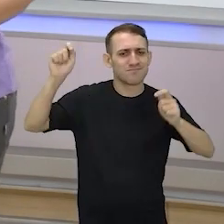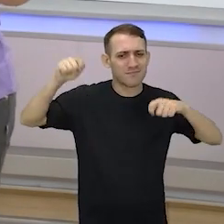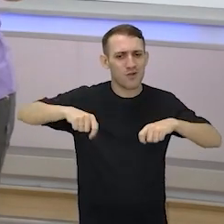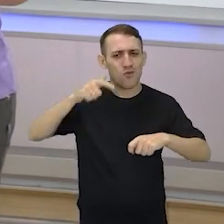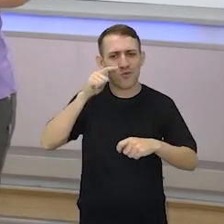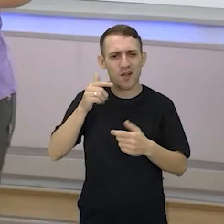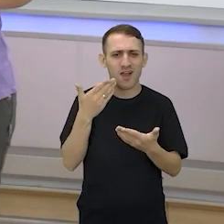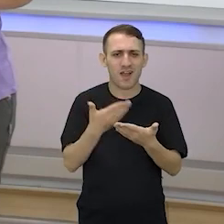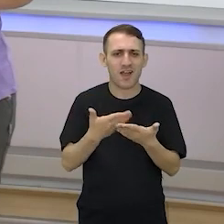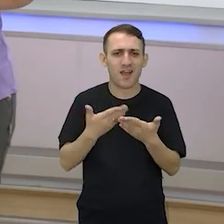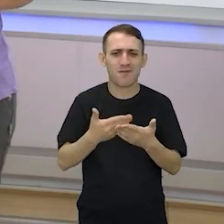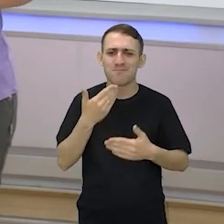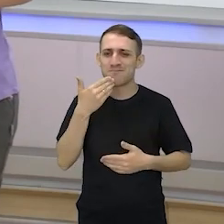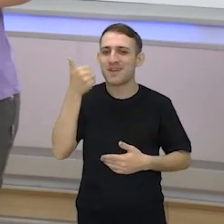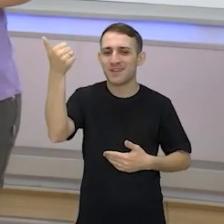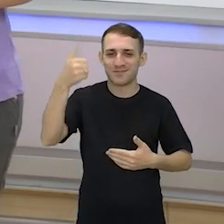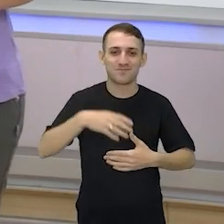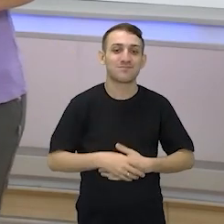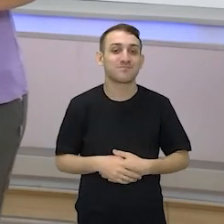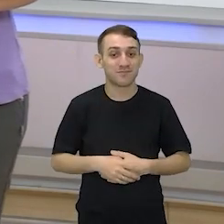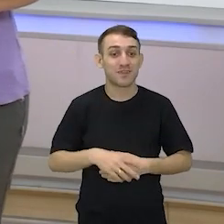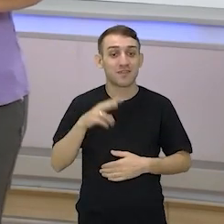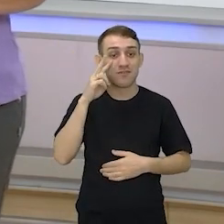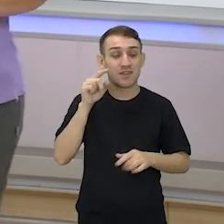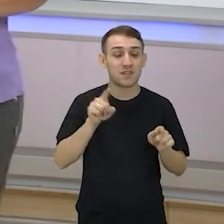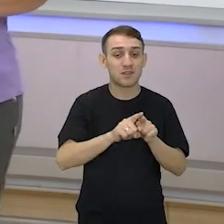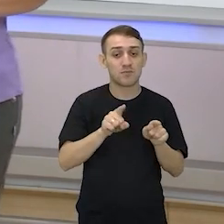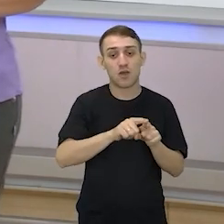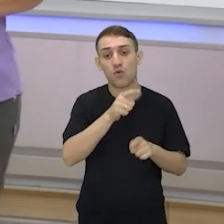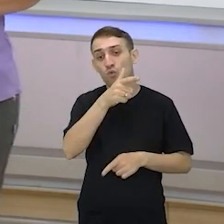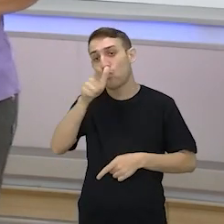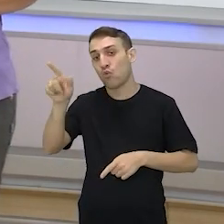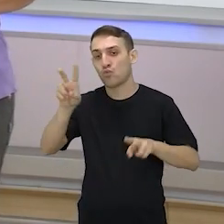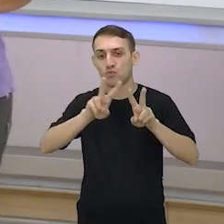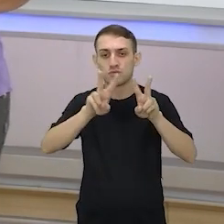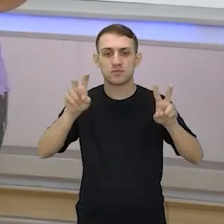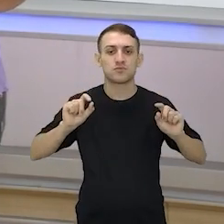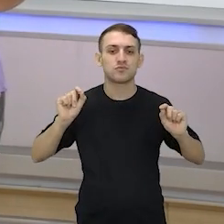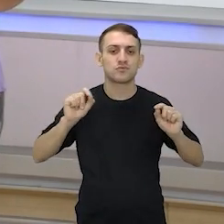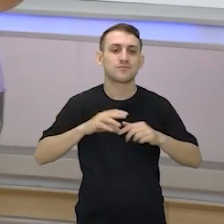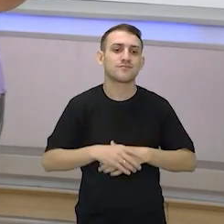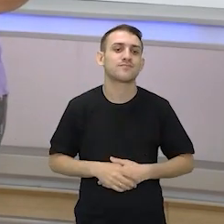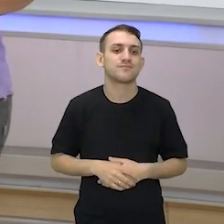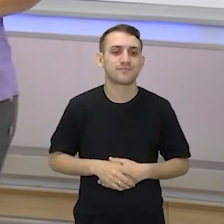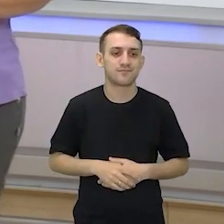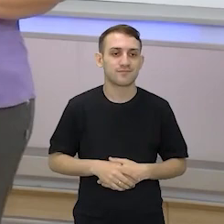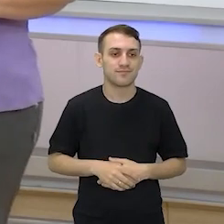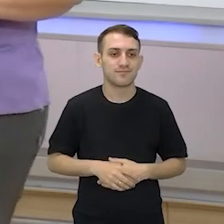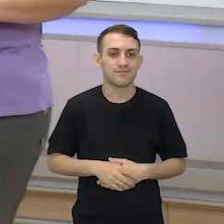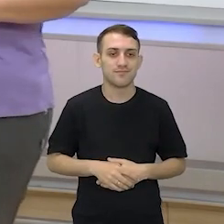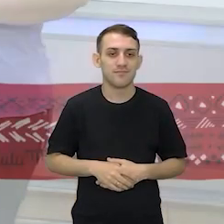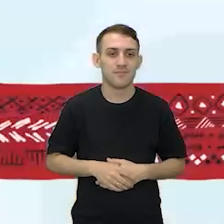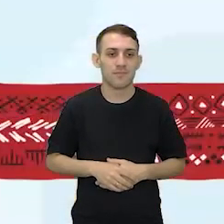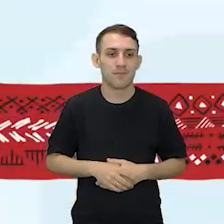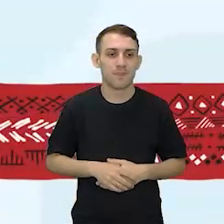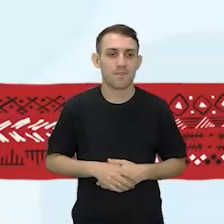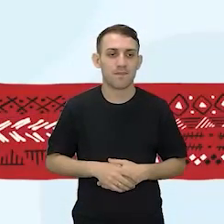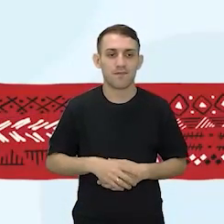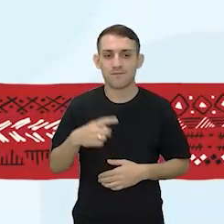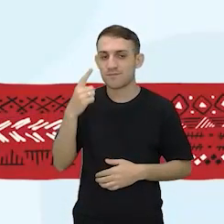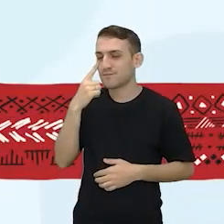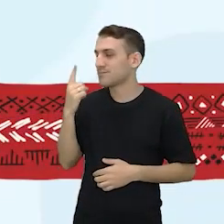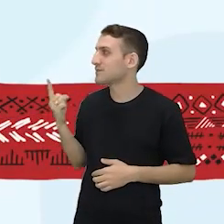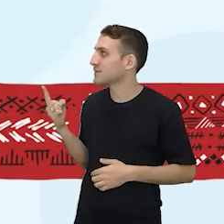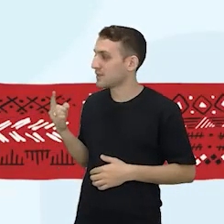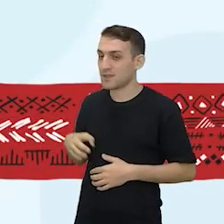deixar a nossa aula muito melhor. E olha só o próximo tema. Qual foi? Vai aí na tela para vocês. Deixa eu colar